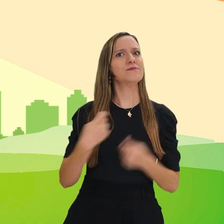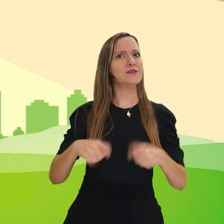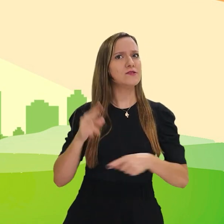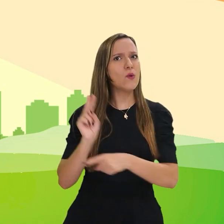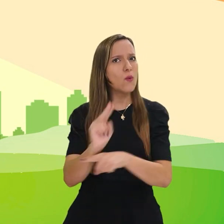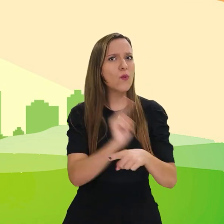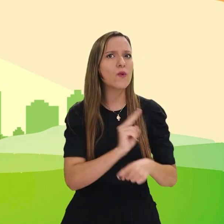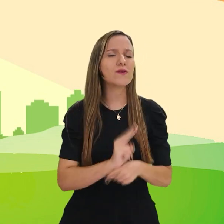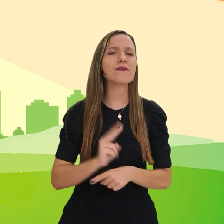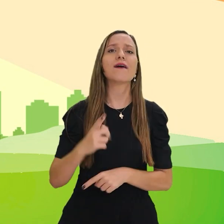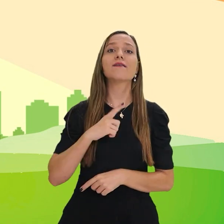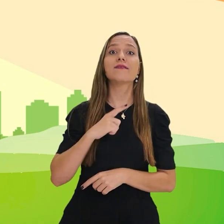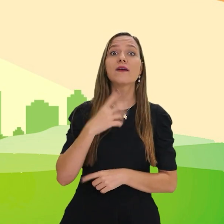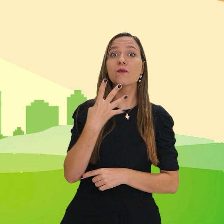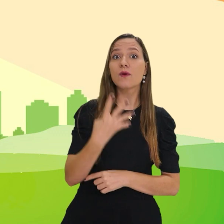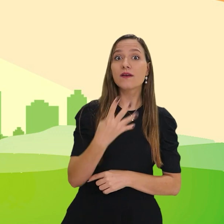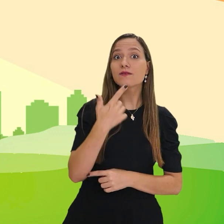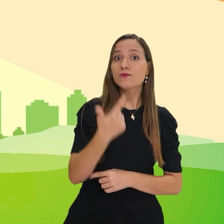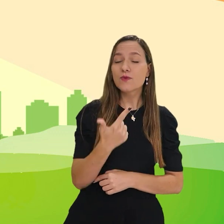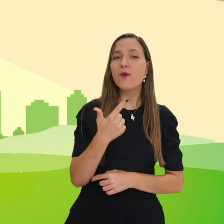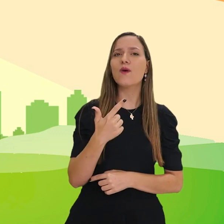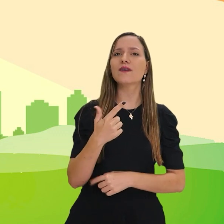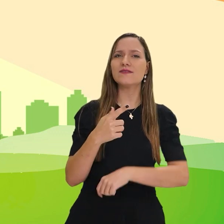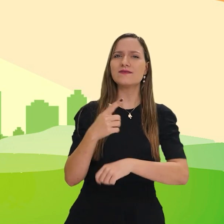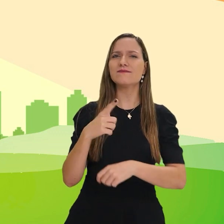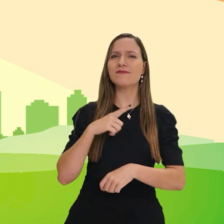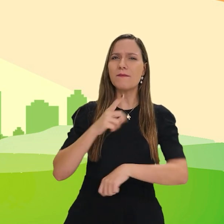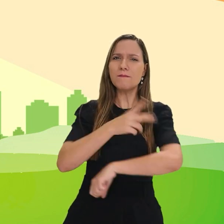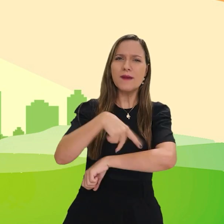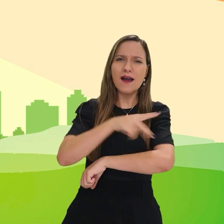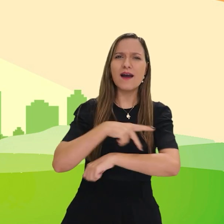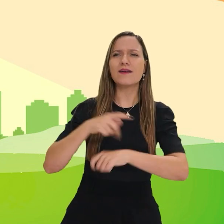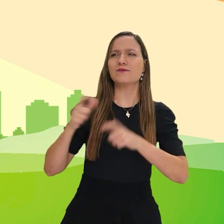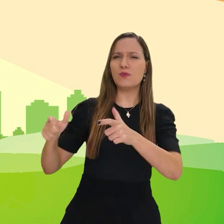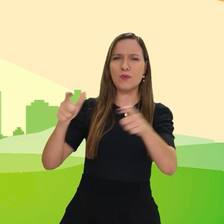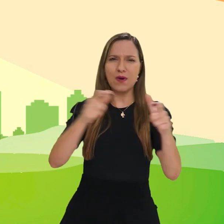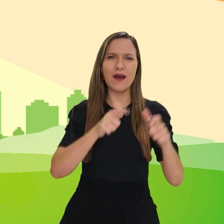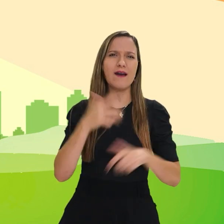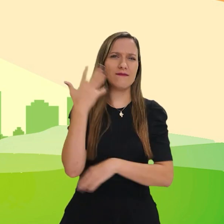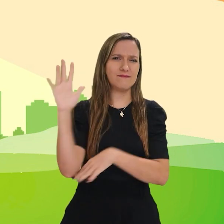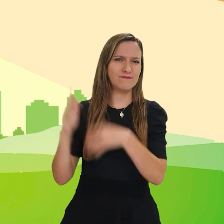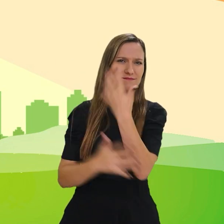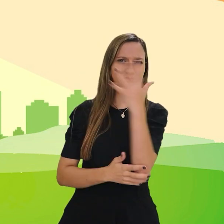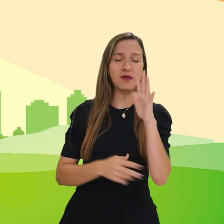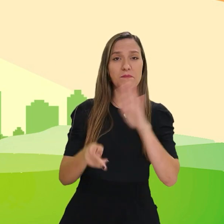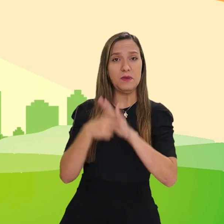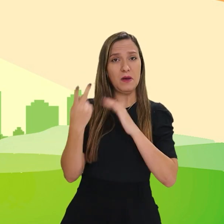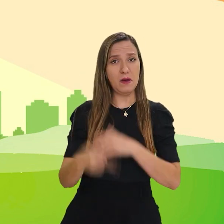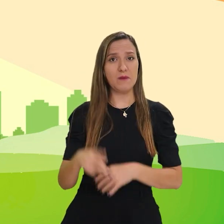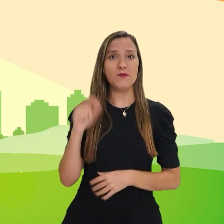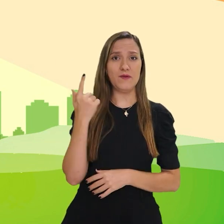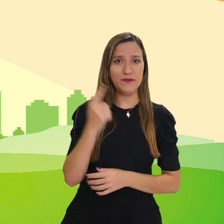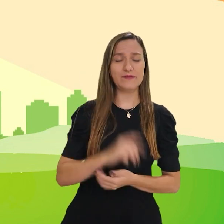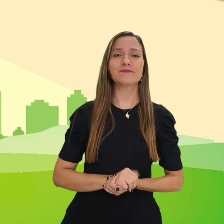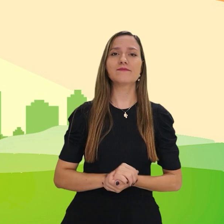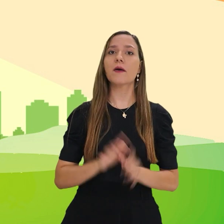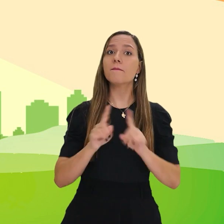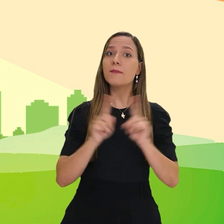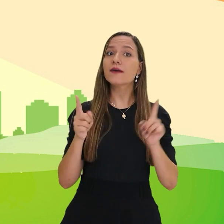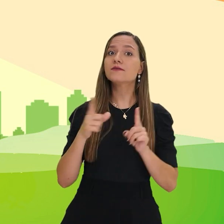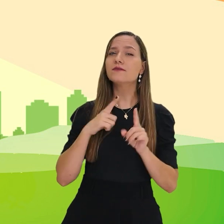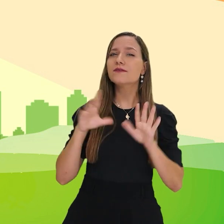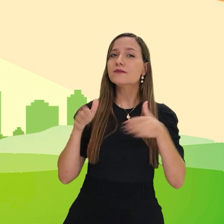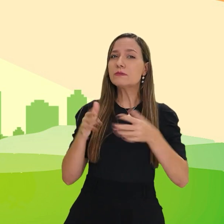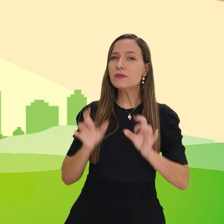precisamos cuidar. Temos 42 parques na nossa capital. Mas falando de forma específica do Parque